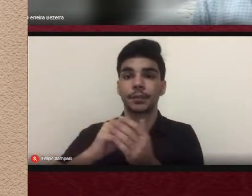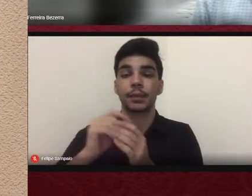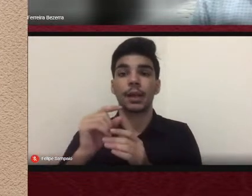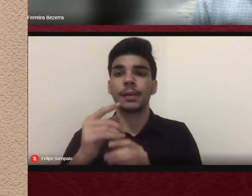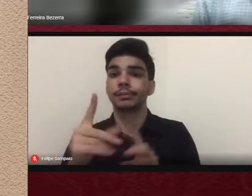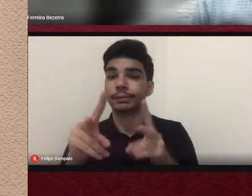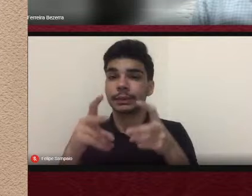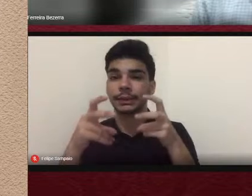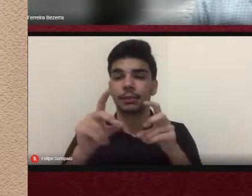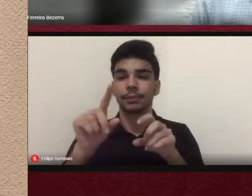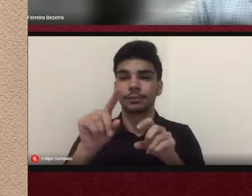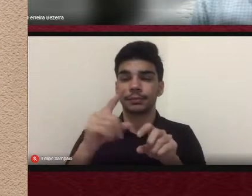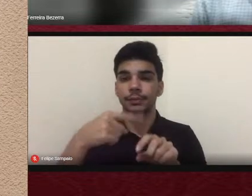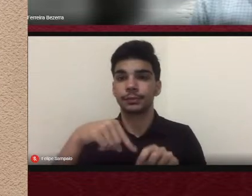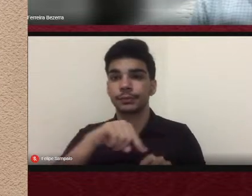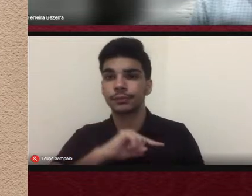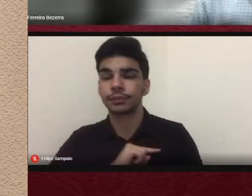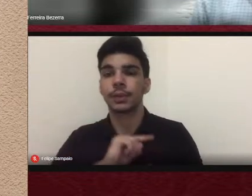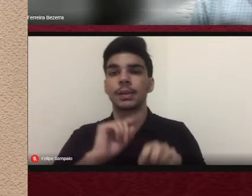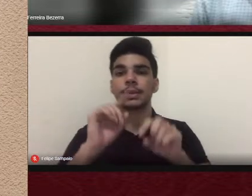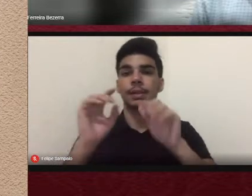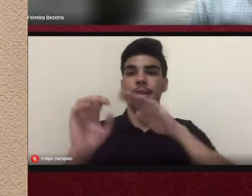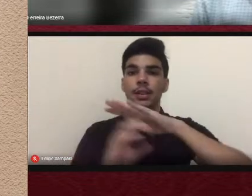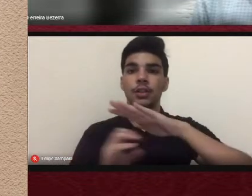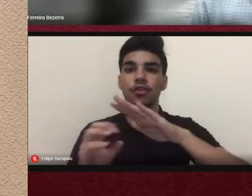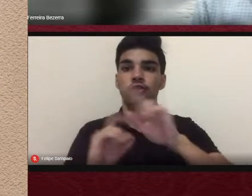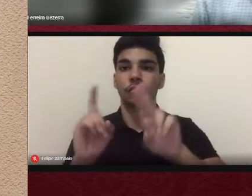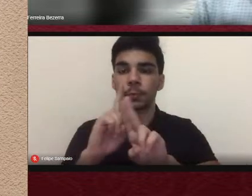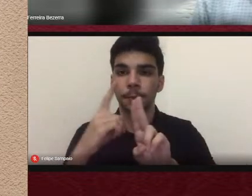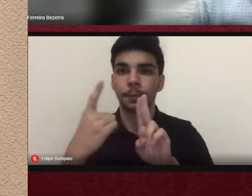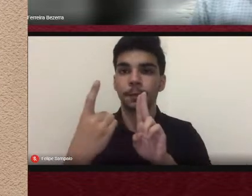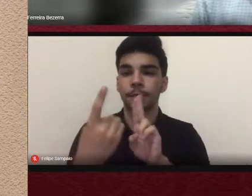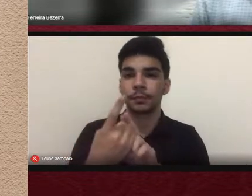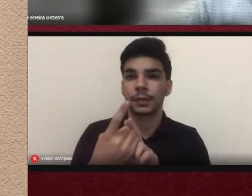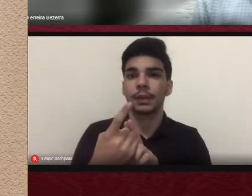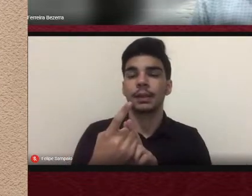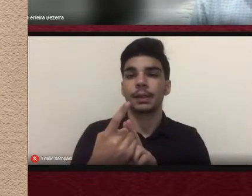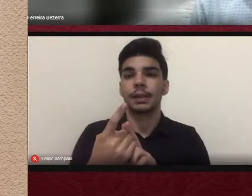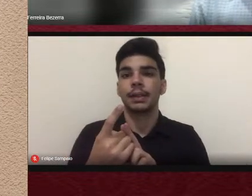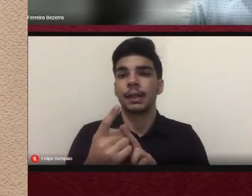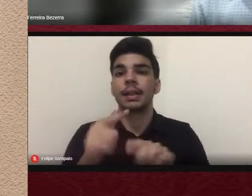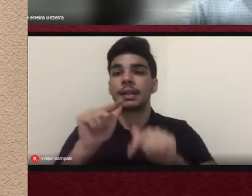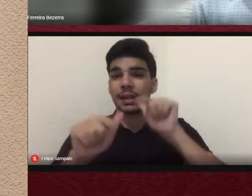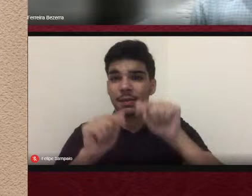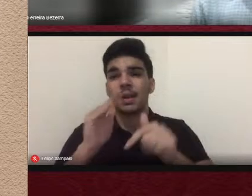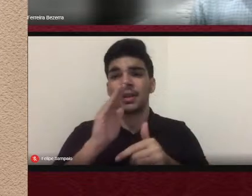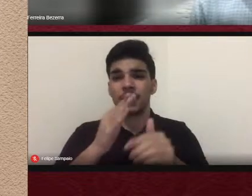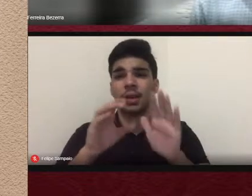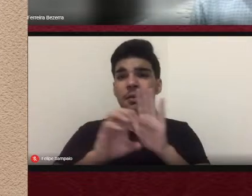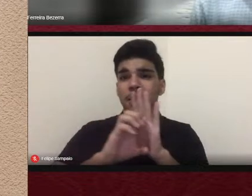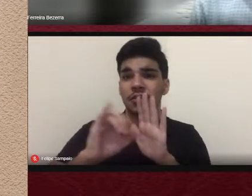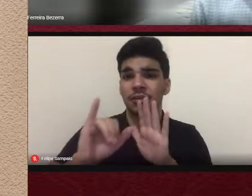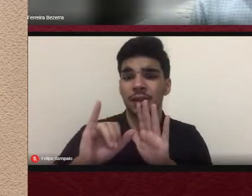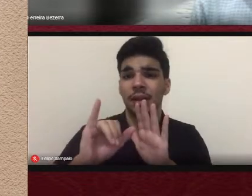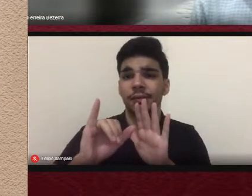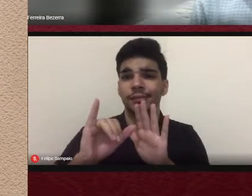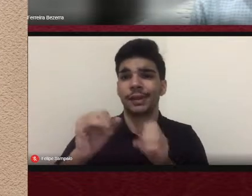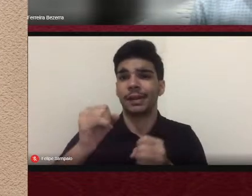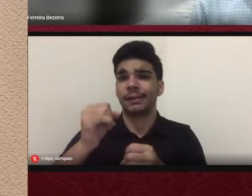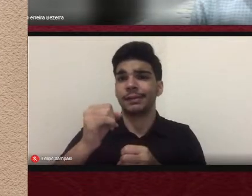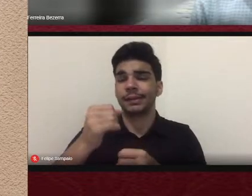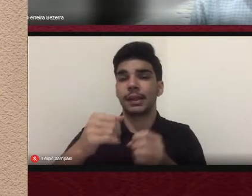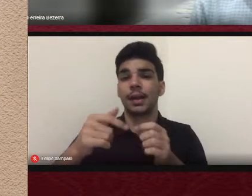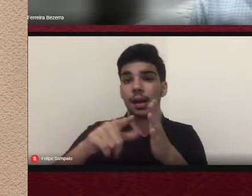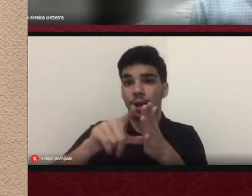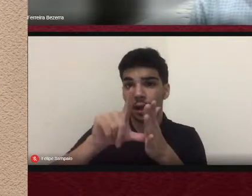procurado e tem adotado essa postura de trabalhar por editais desde a gestão anterior, que era do professor